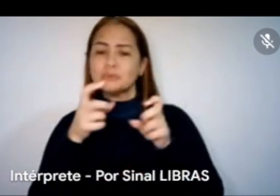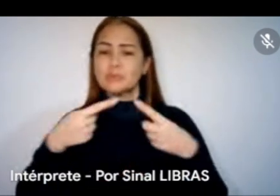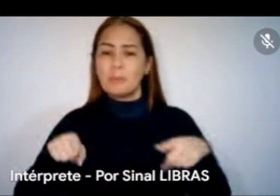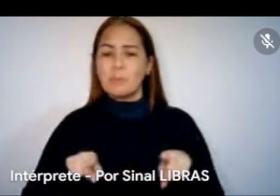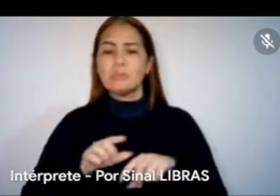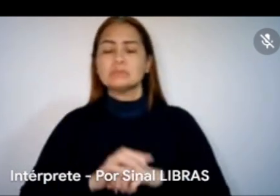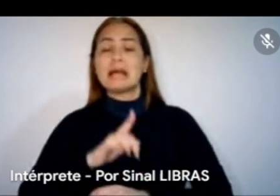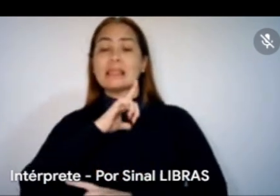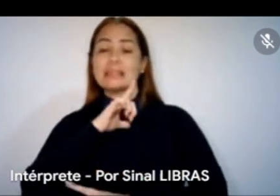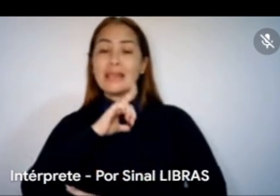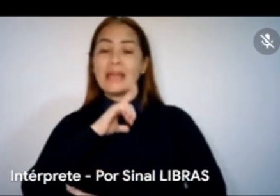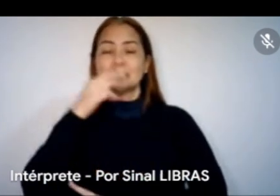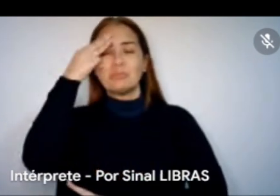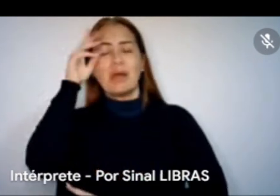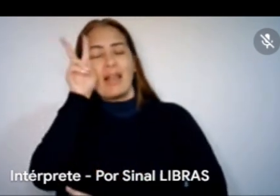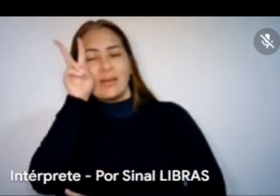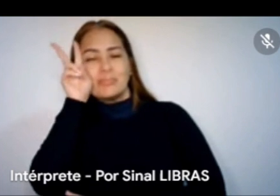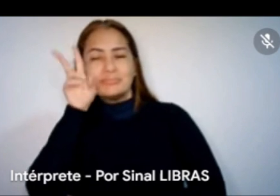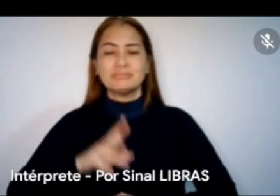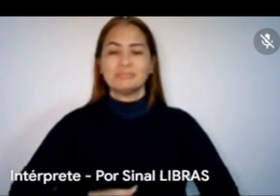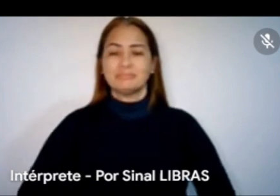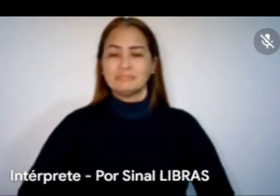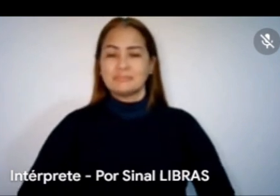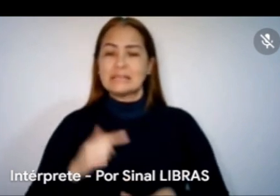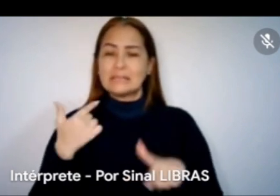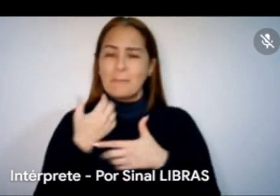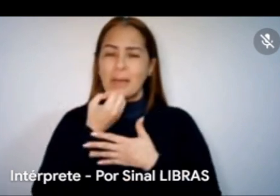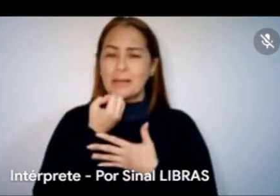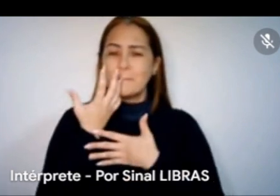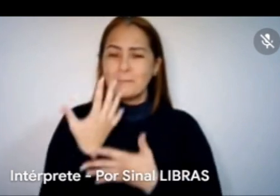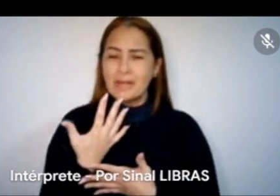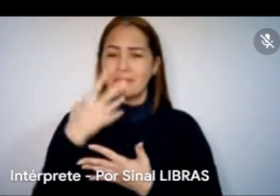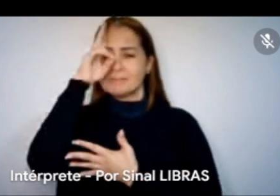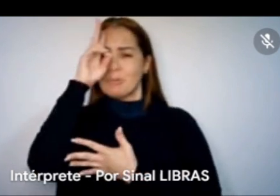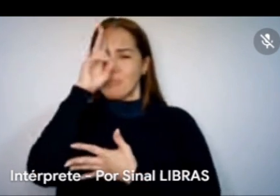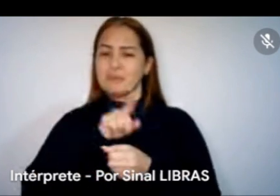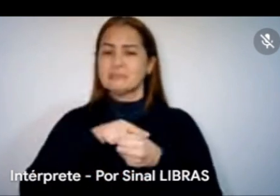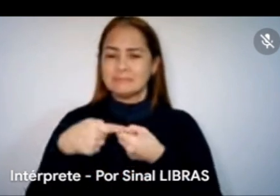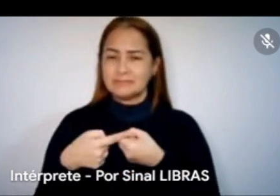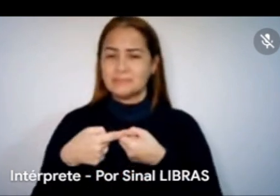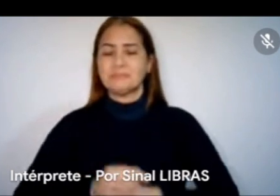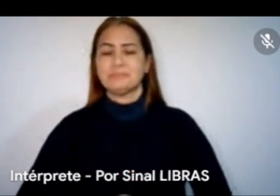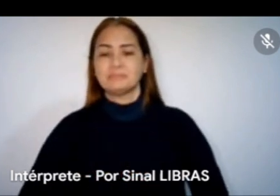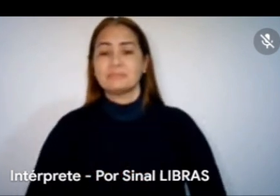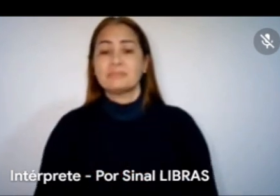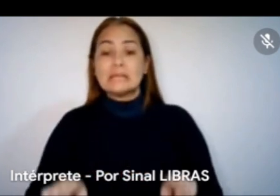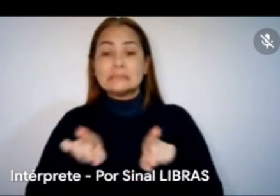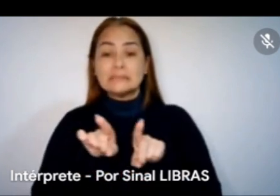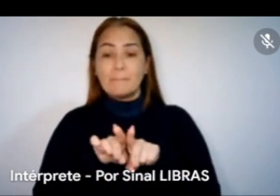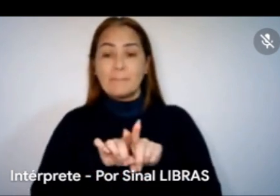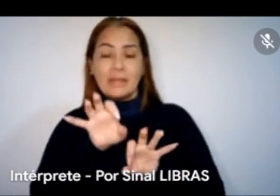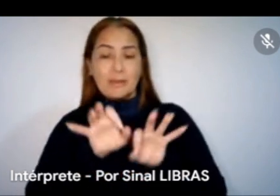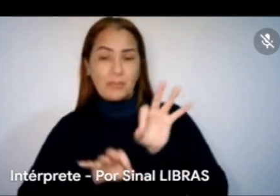consegue trabalhar muito bem esse processo de memorialidade da cidade. E também na produção de